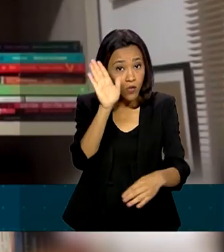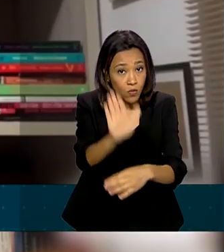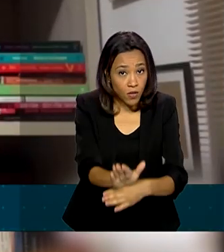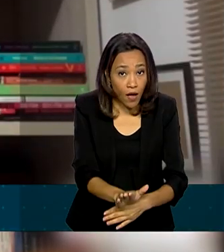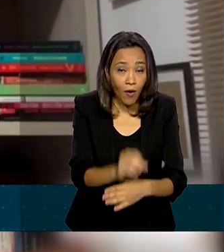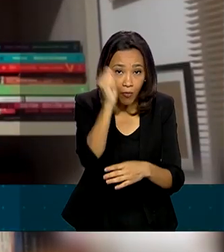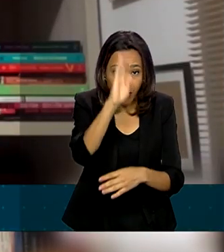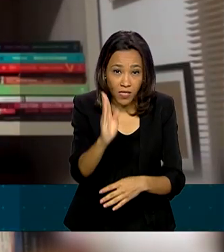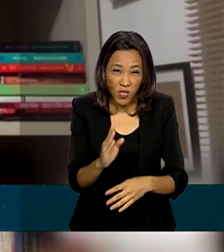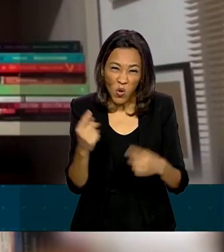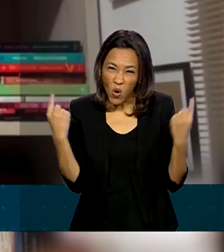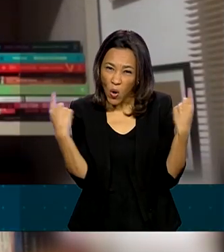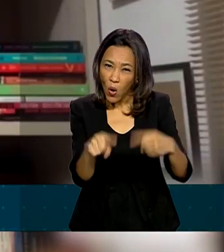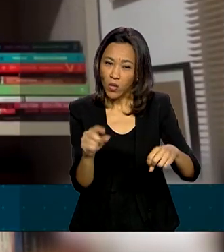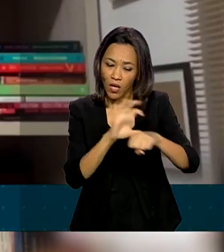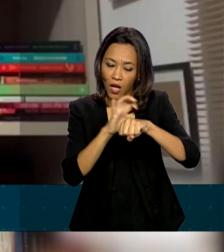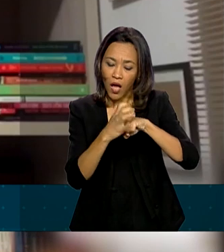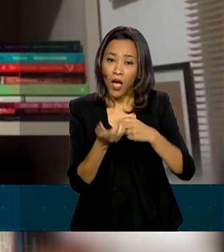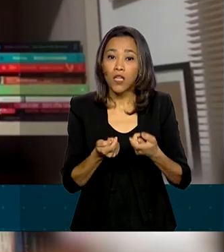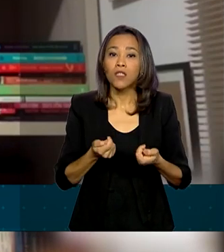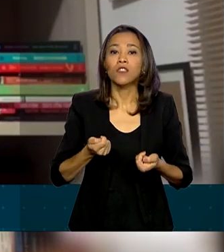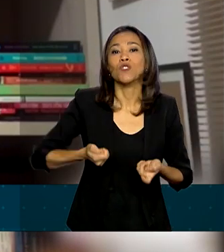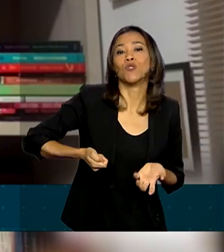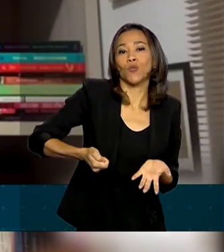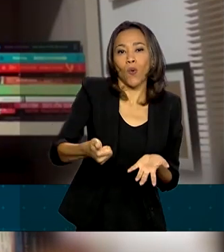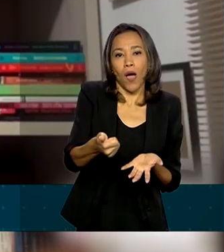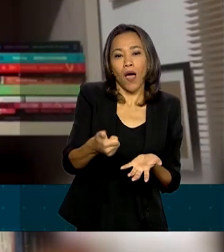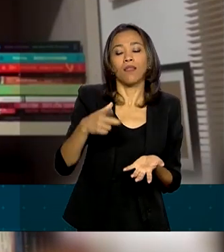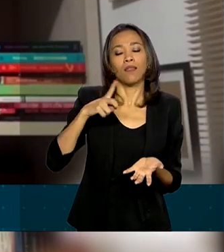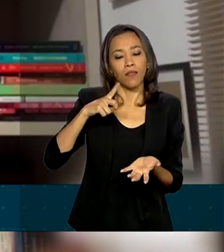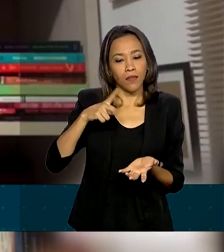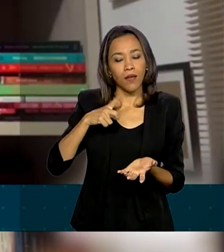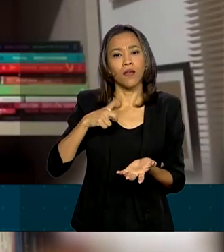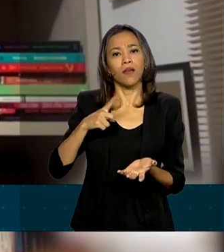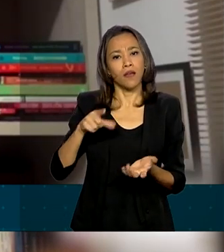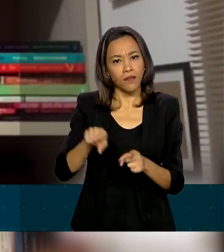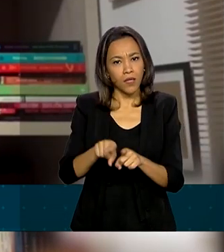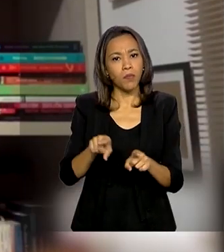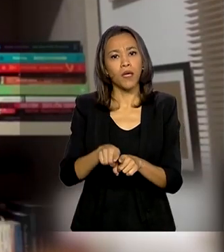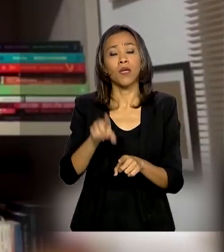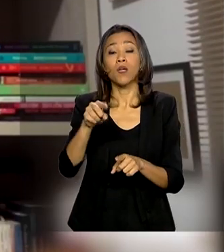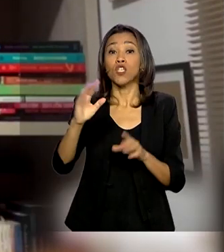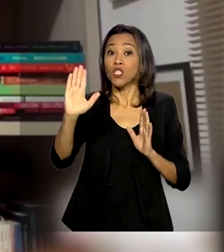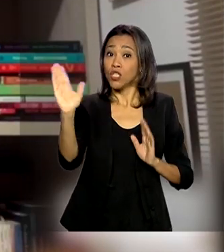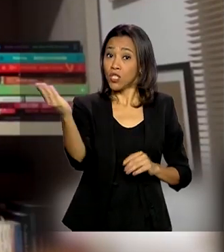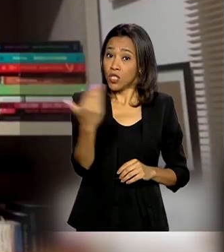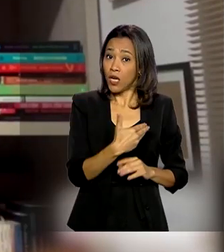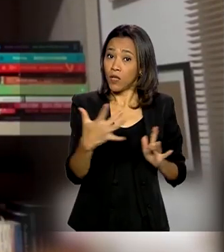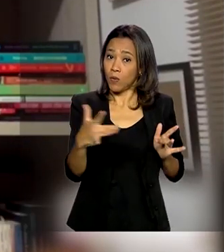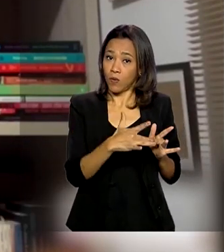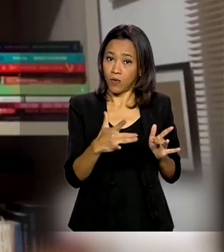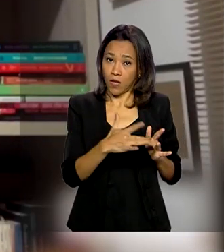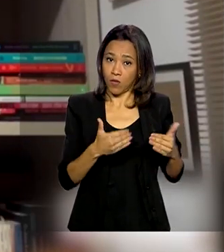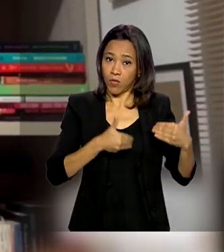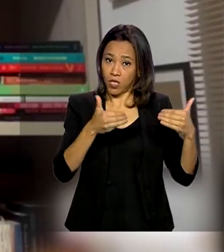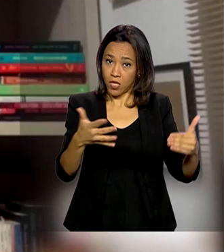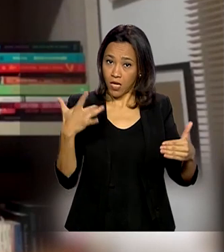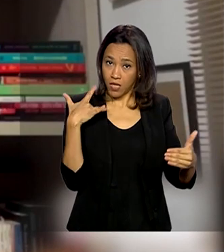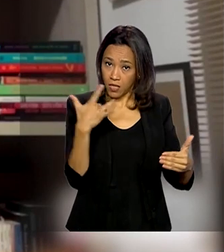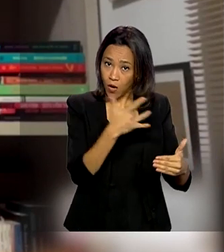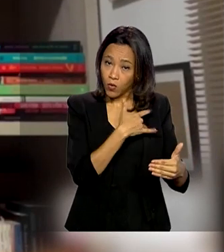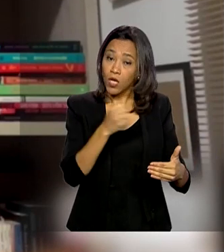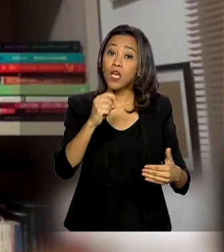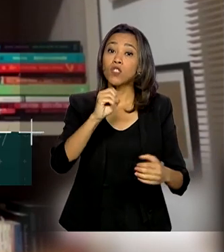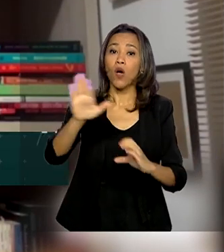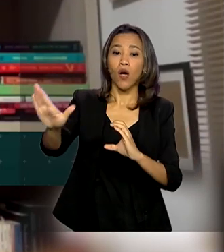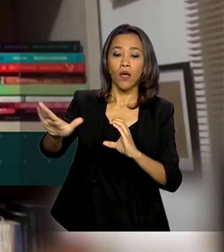coronavírus fazendo uma doação, tem agora também um canal direto com o Ministério da Saúde. Basta enviar um